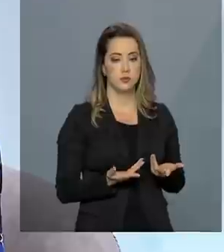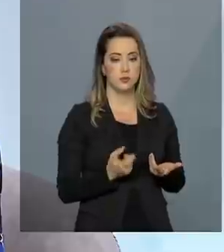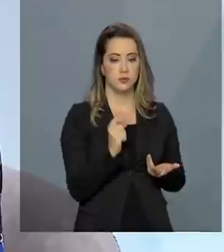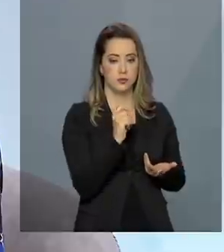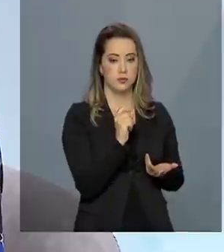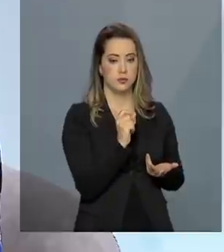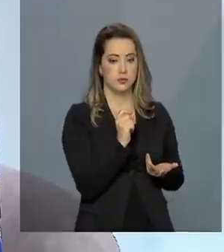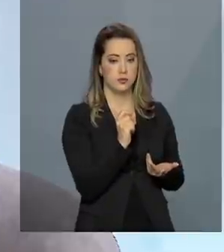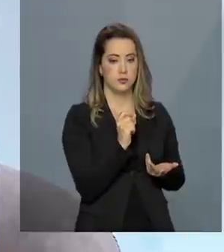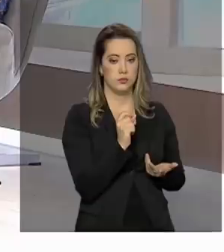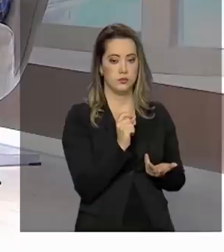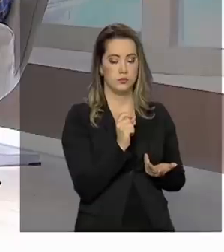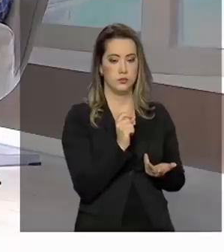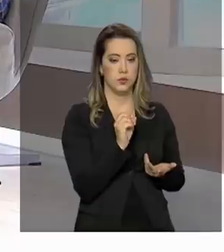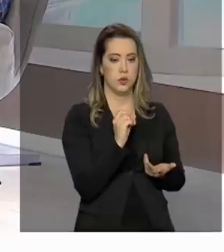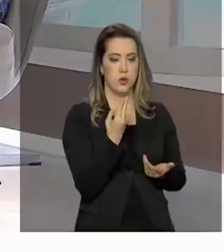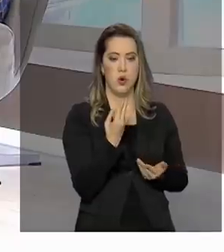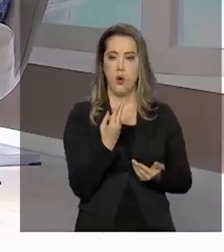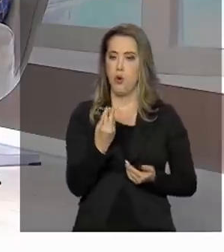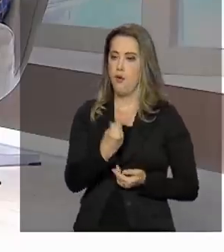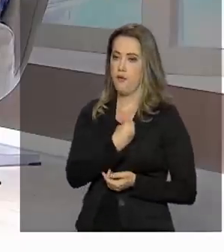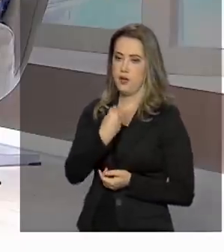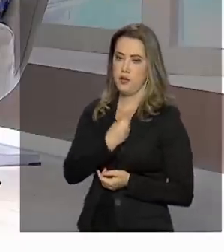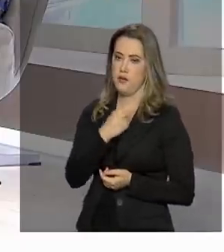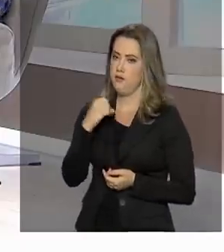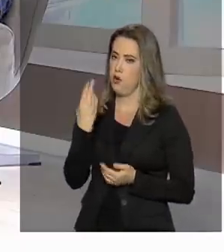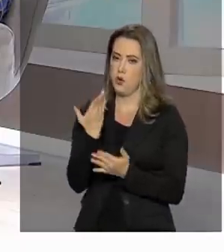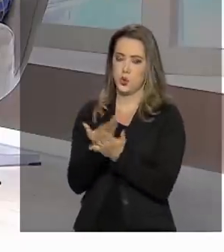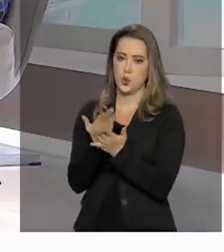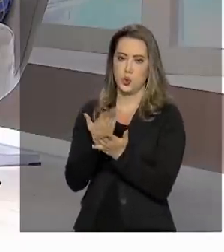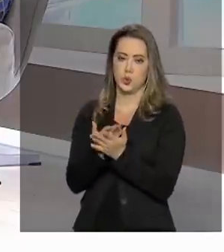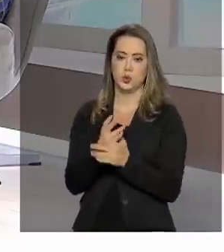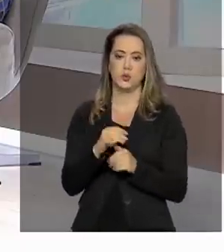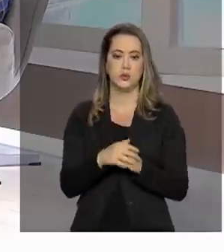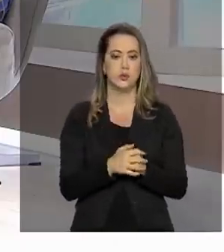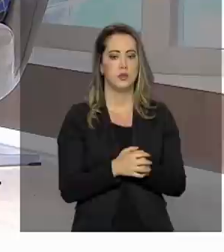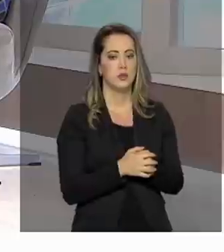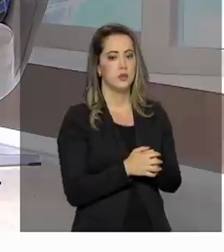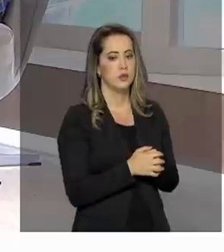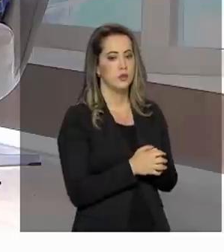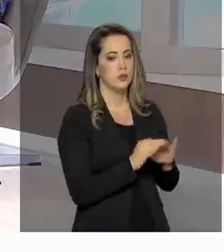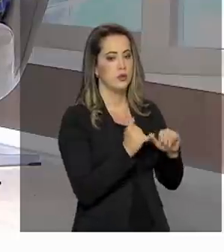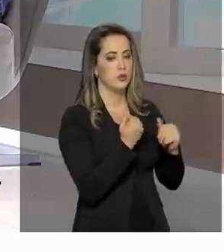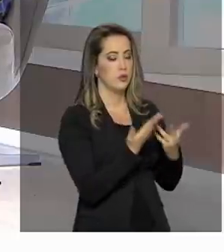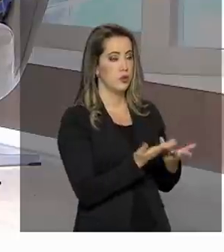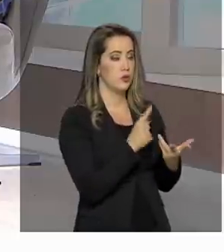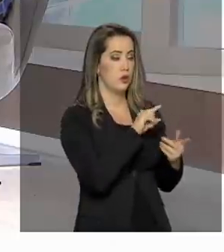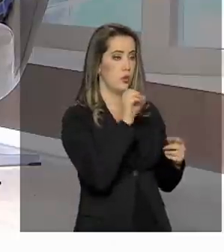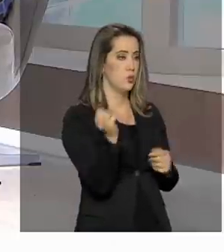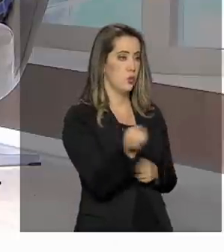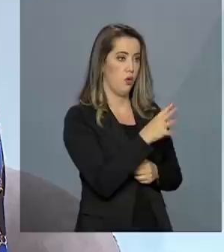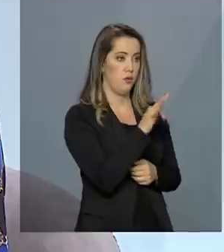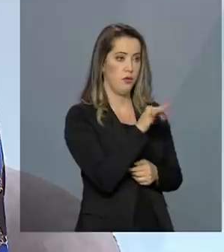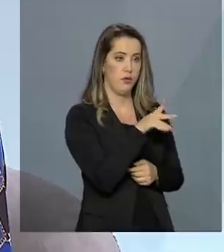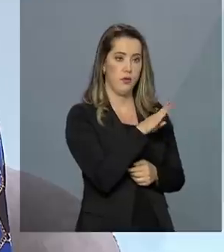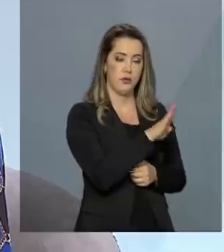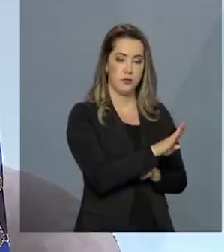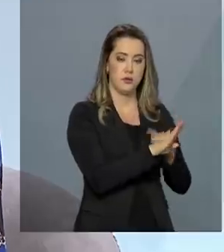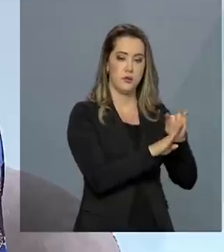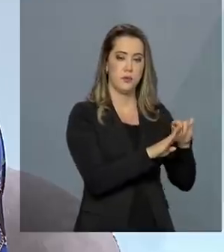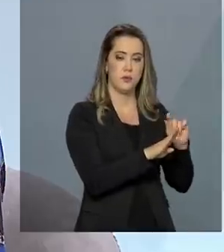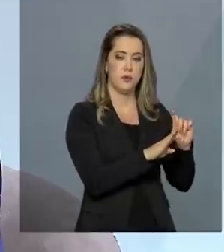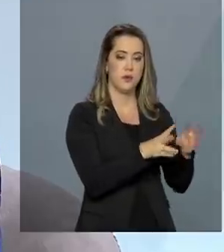é... Ou onde ele mora e estuda, né? Sim, onde ele mora e estuda. Então, o novo Fundeb, ele